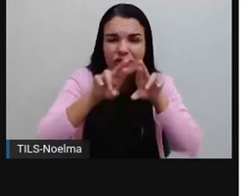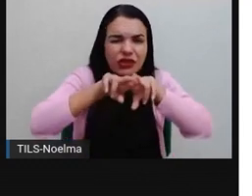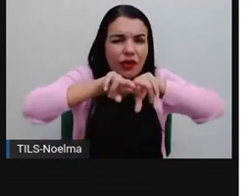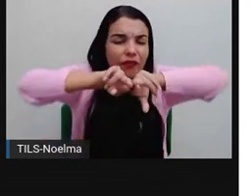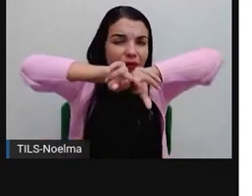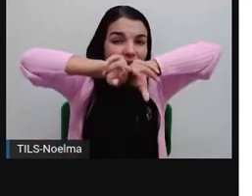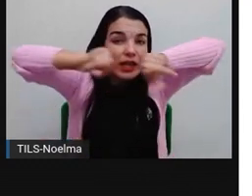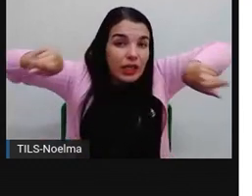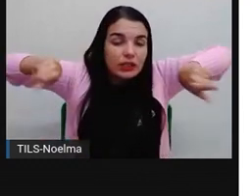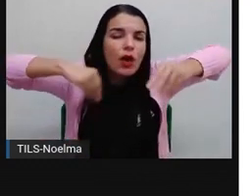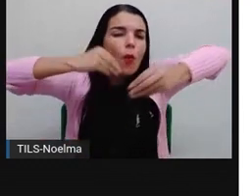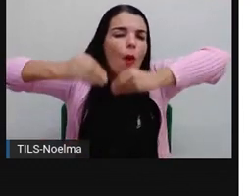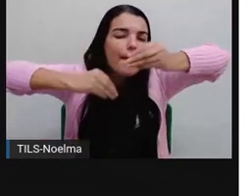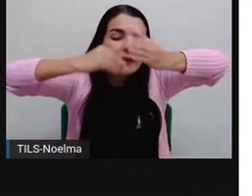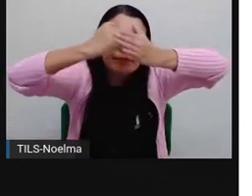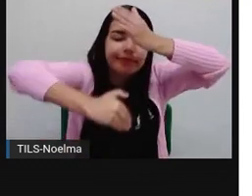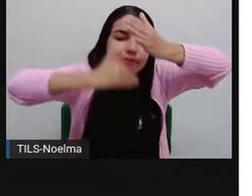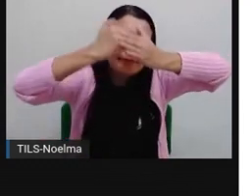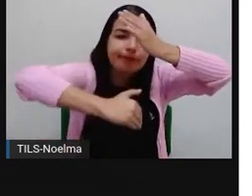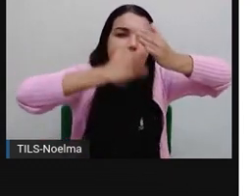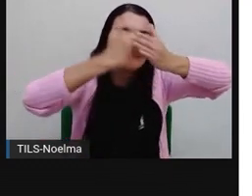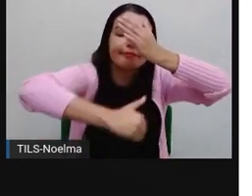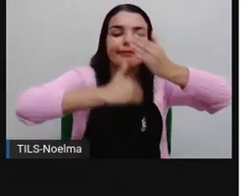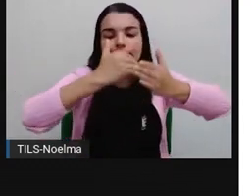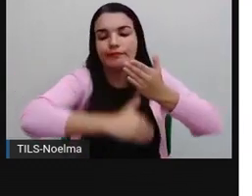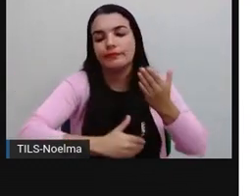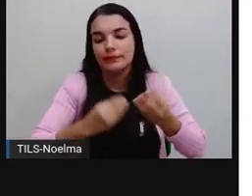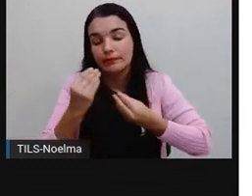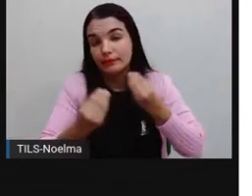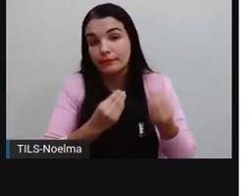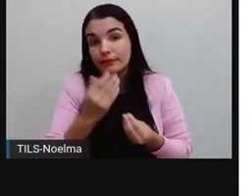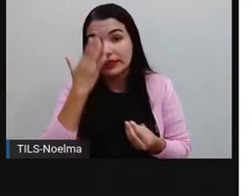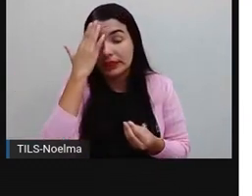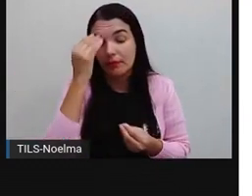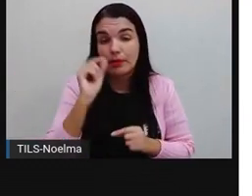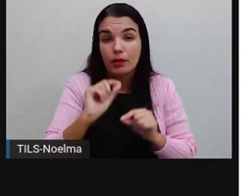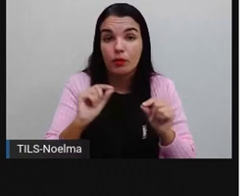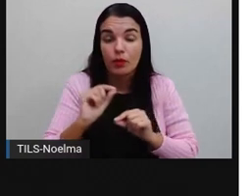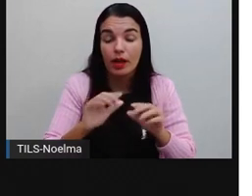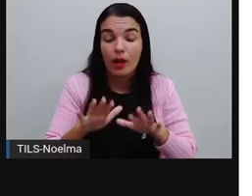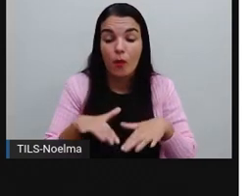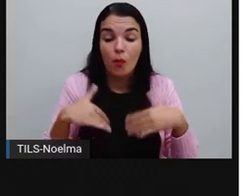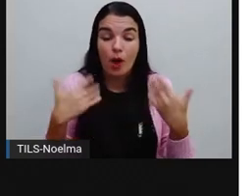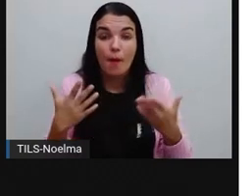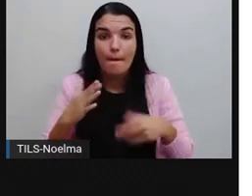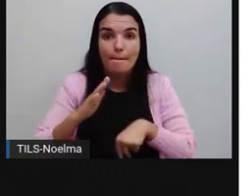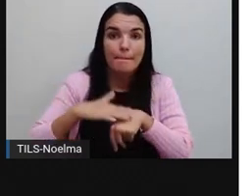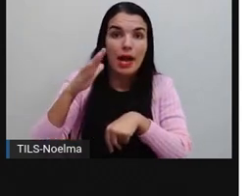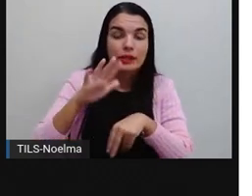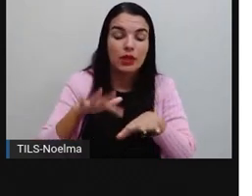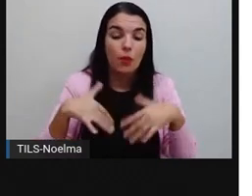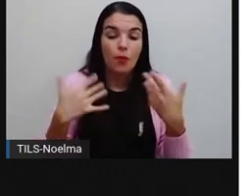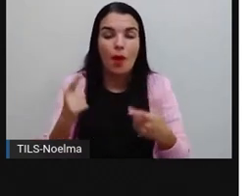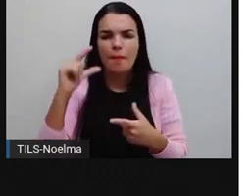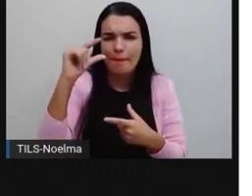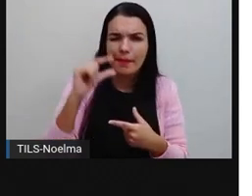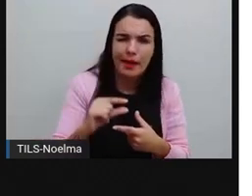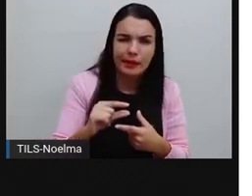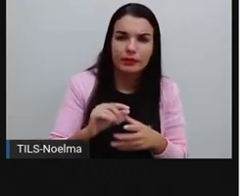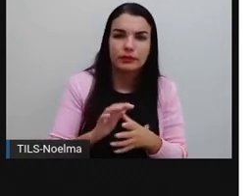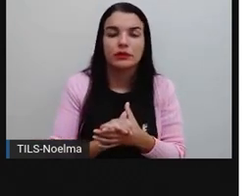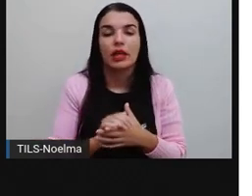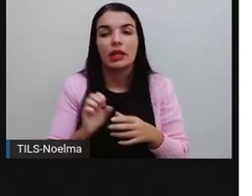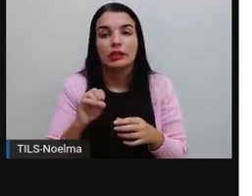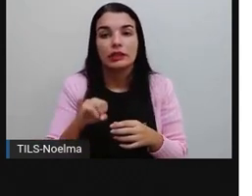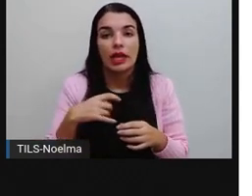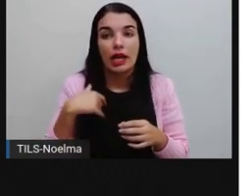de área desmatada. A diferença. Eu quero saber qual foi mais ou qual foi menos, né? Se eu quero saber qual a